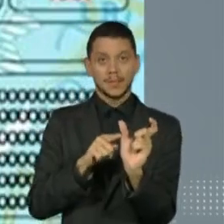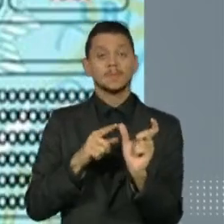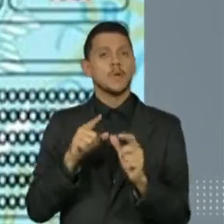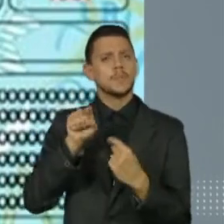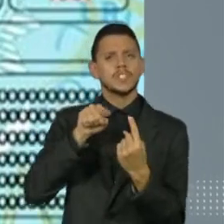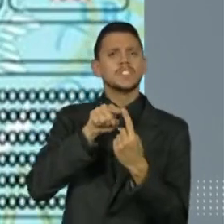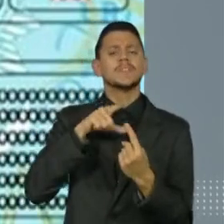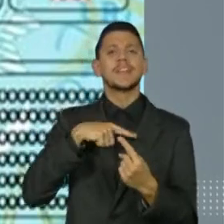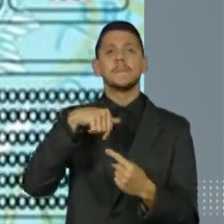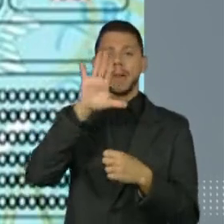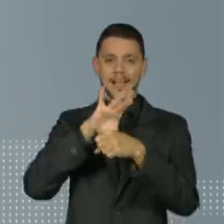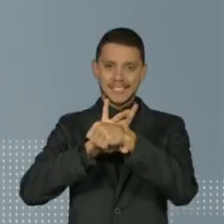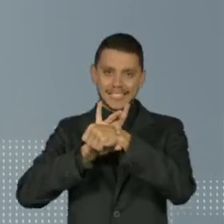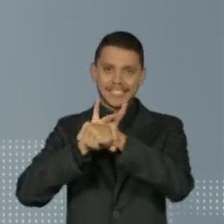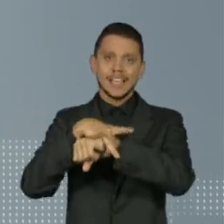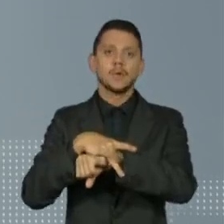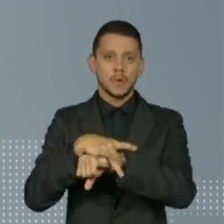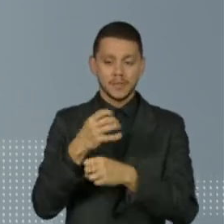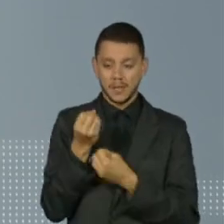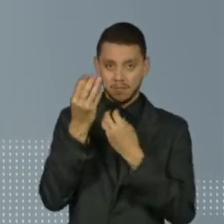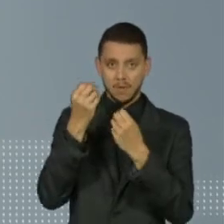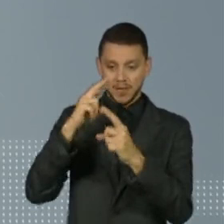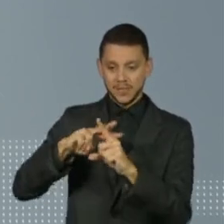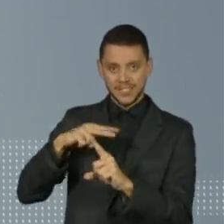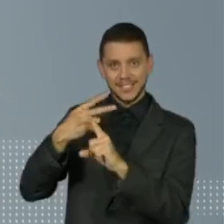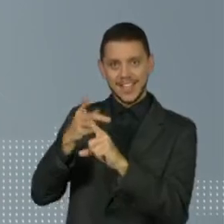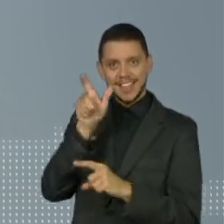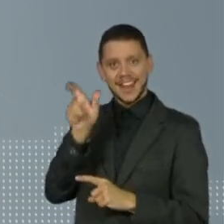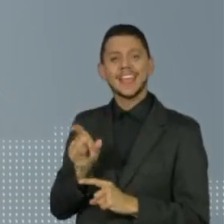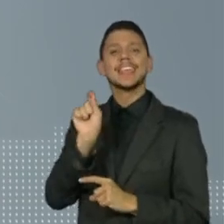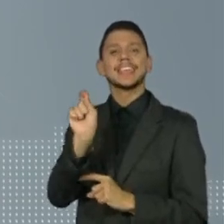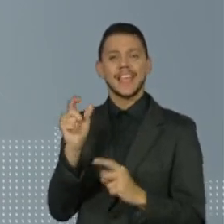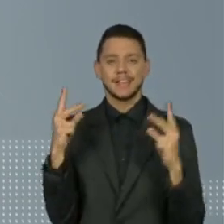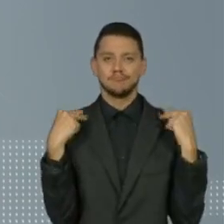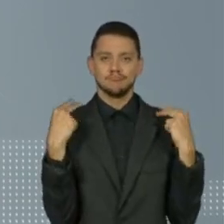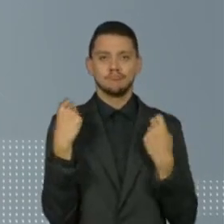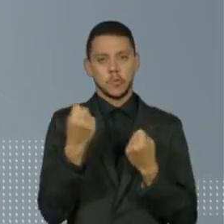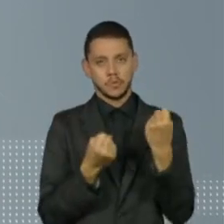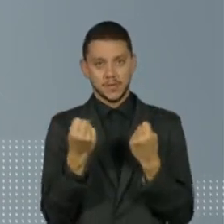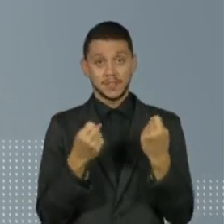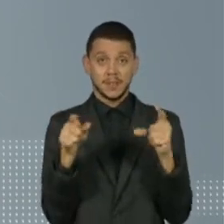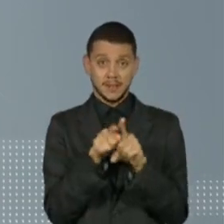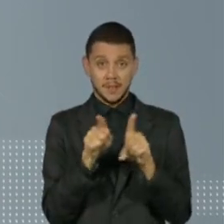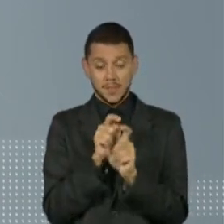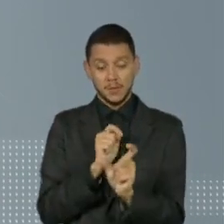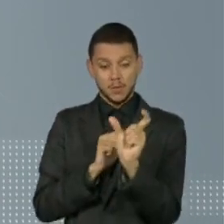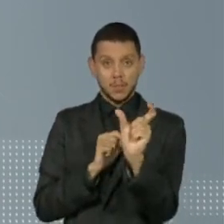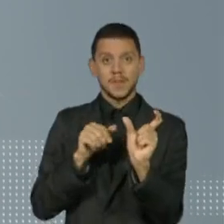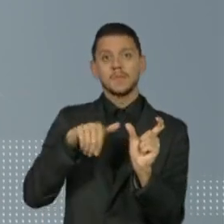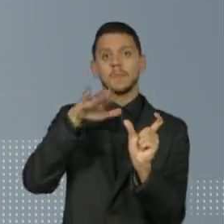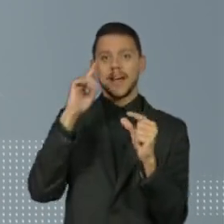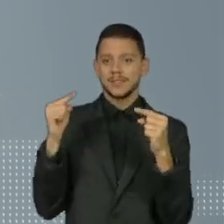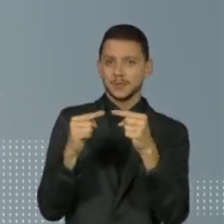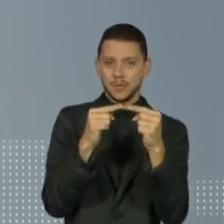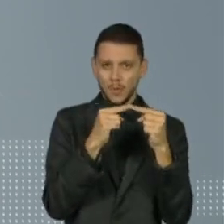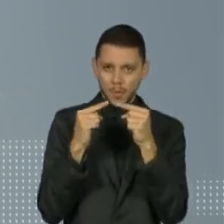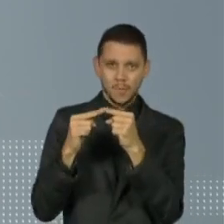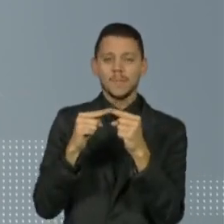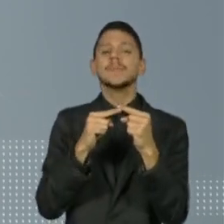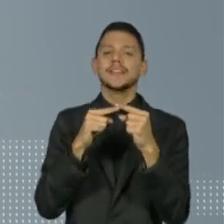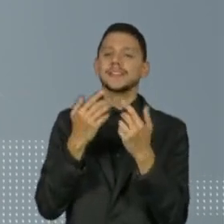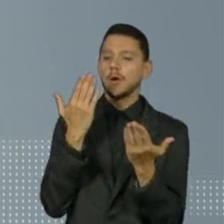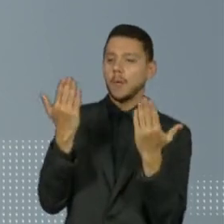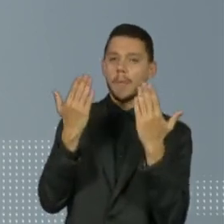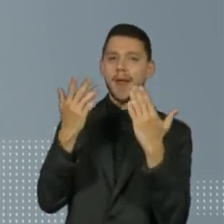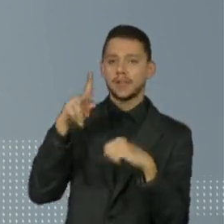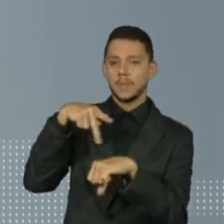mecanismos de segurança e informações extras do motorista. Além disso, o documento ficará mais próximo do padrão encontrado em outros